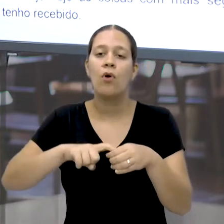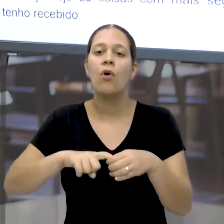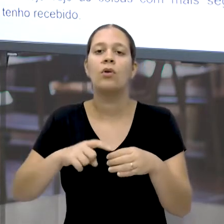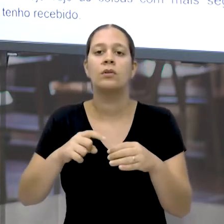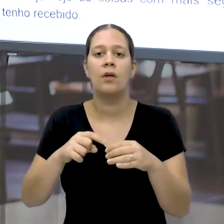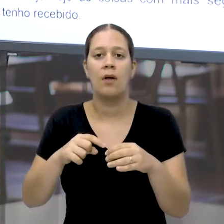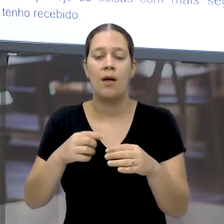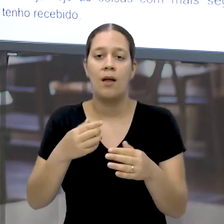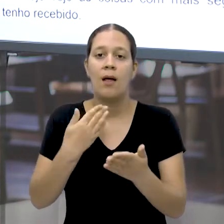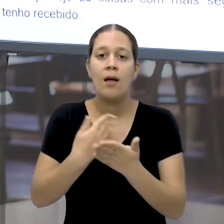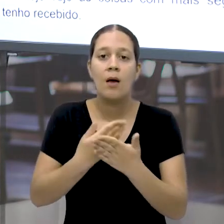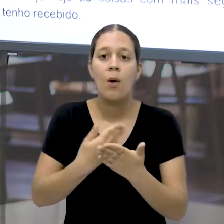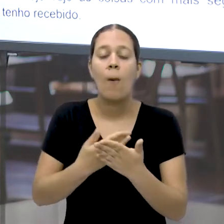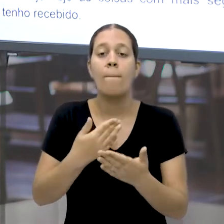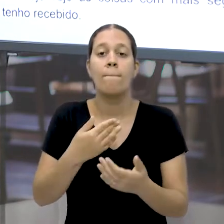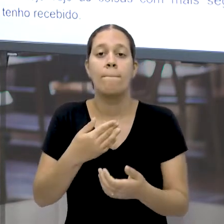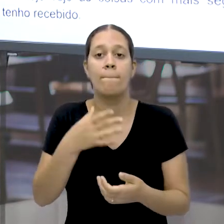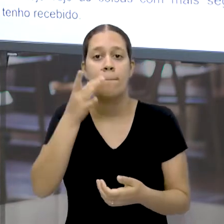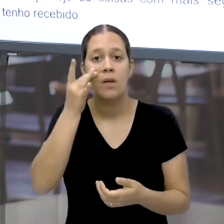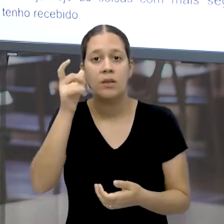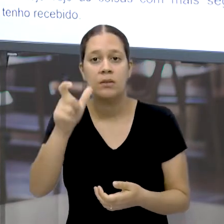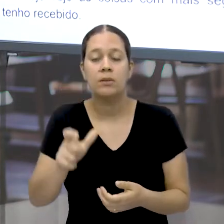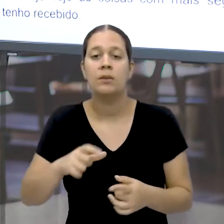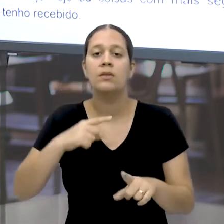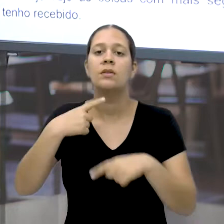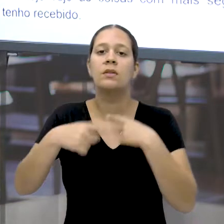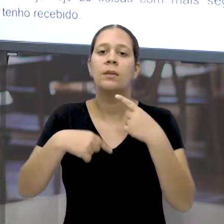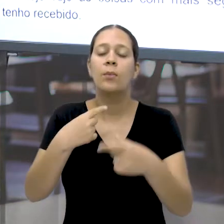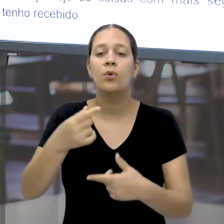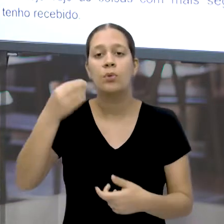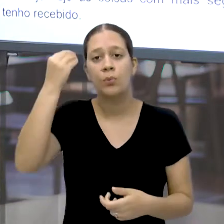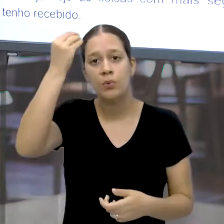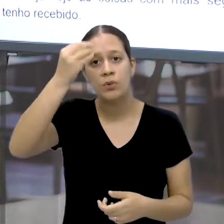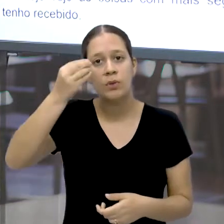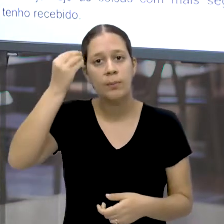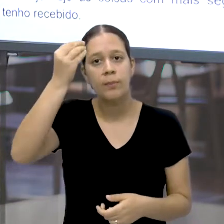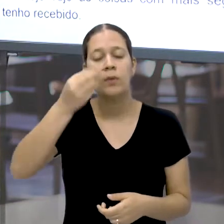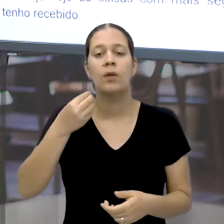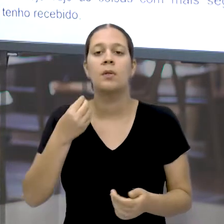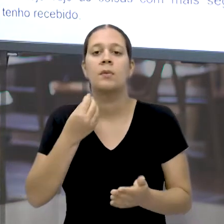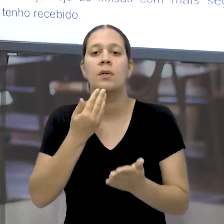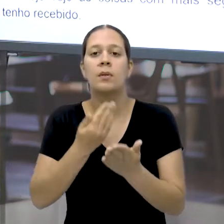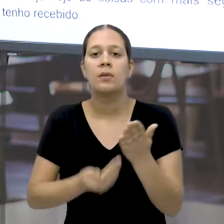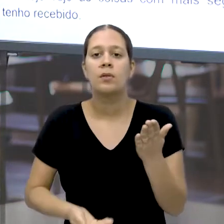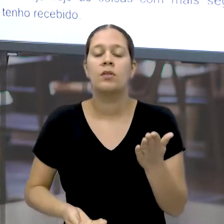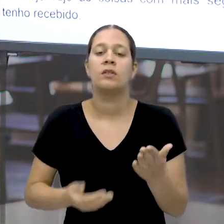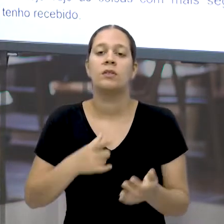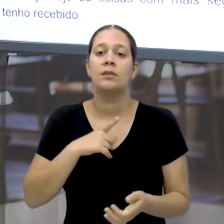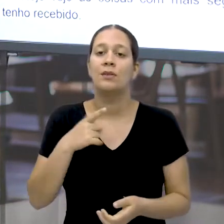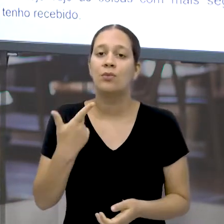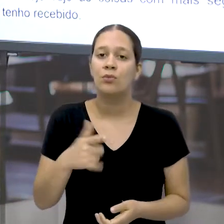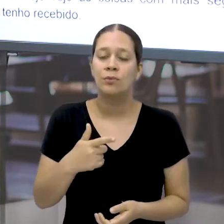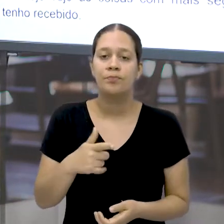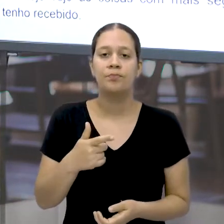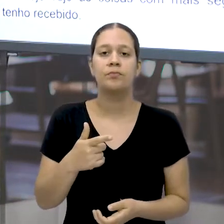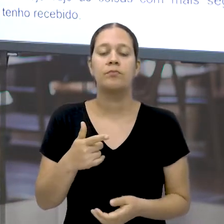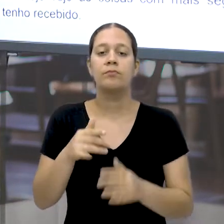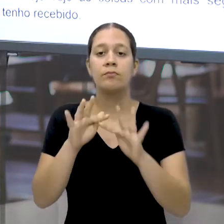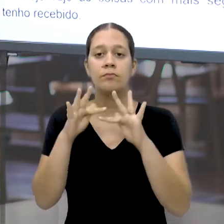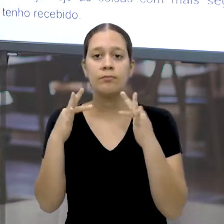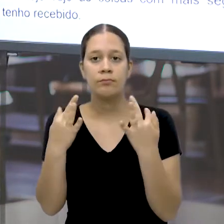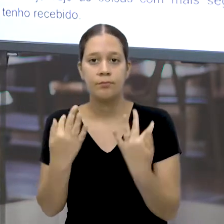presenciais E agora, após passar pela experiência de perda E não ter mais um entrequerido na família